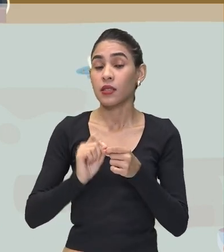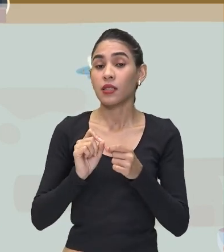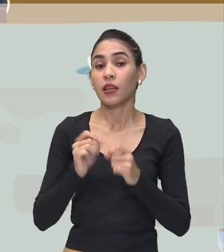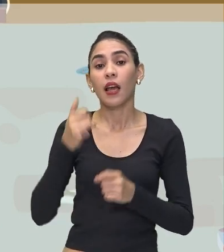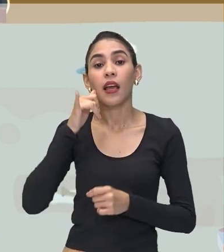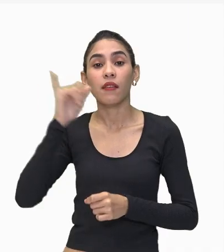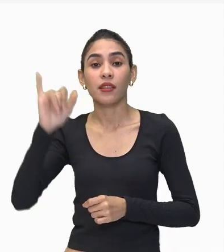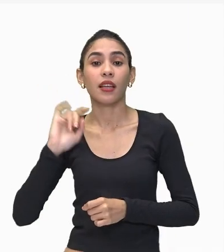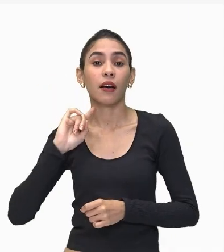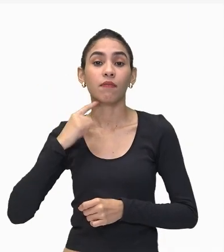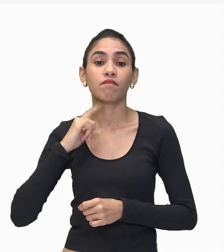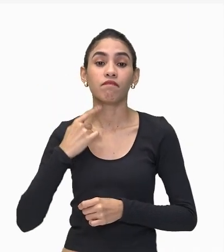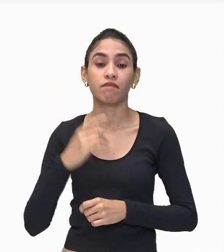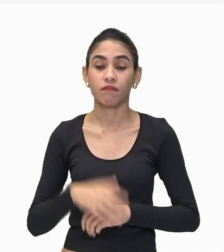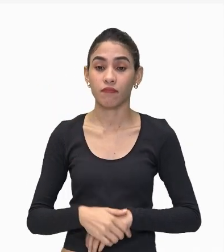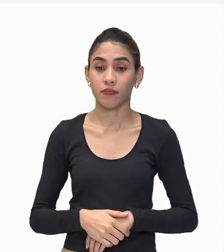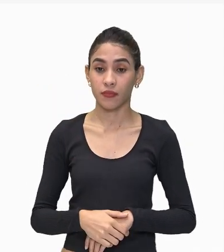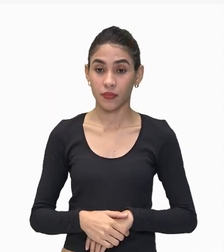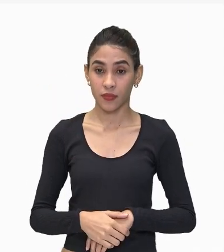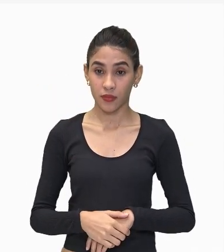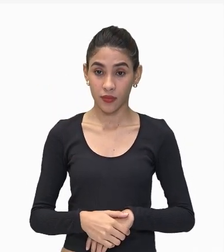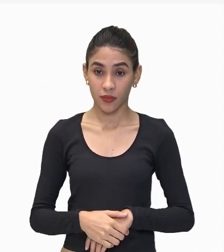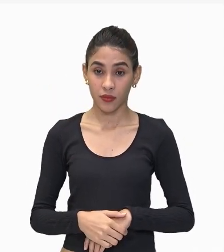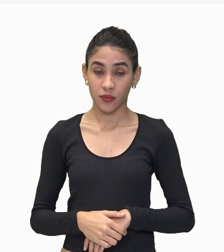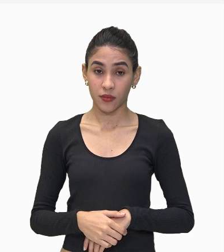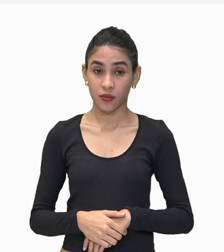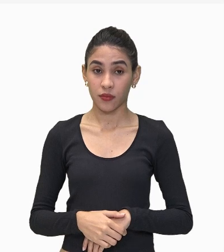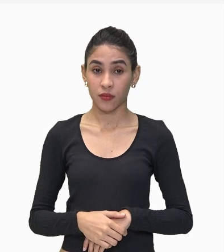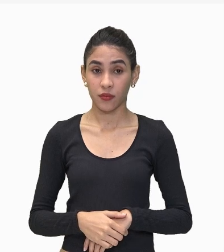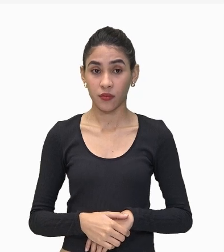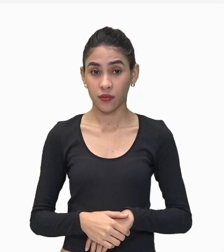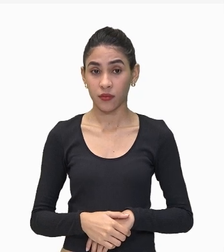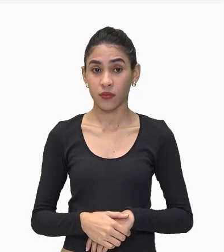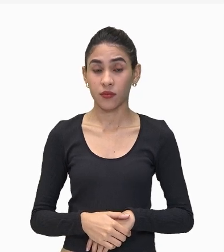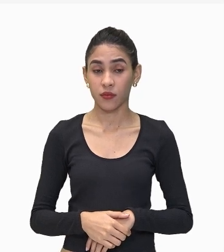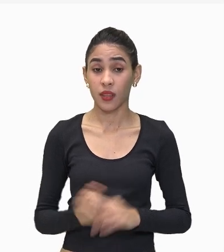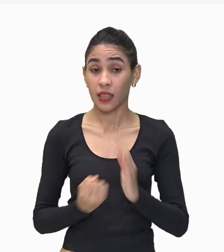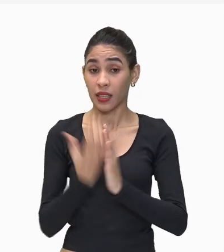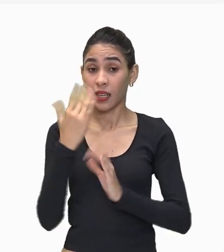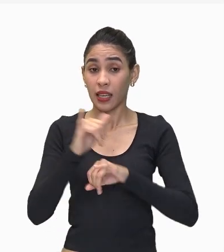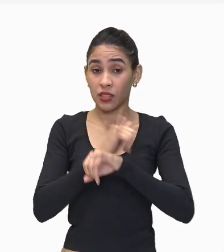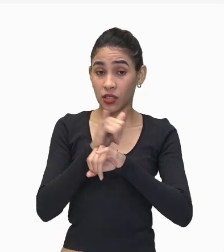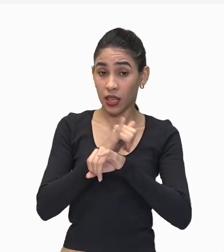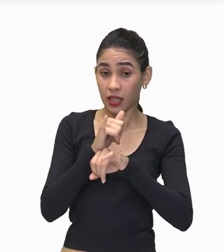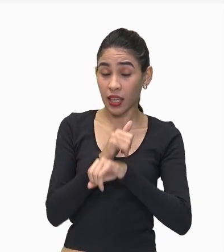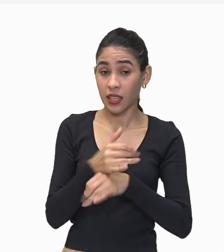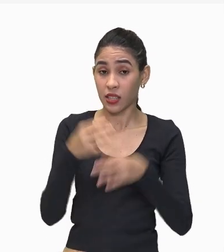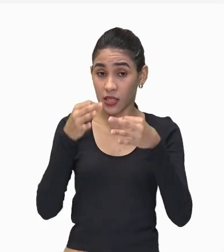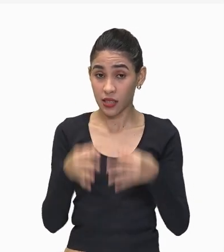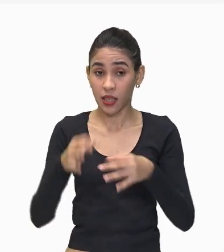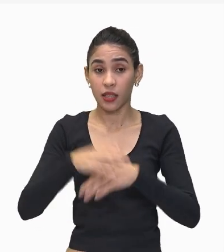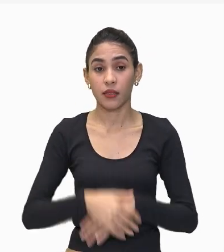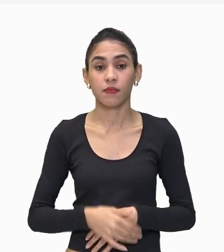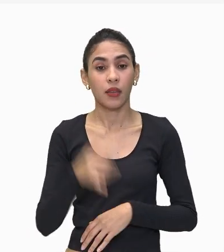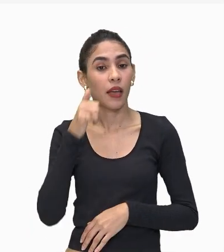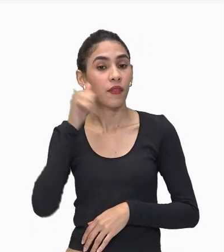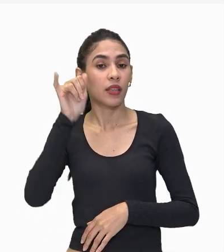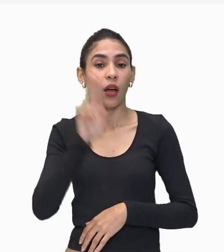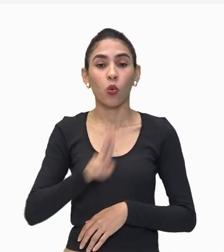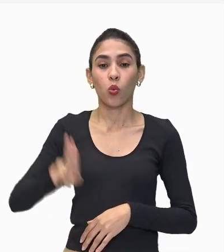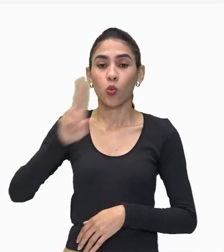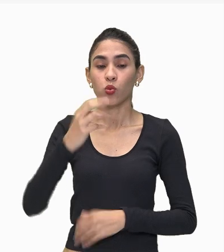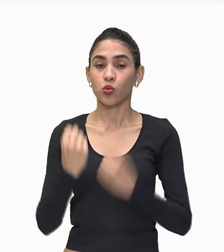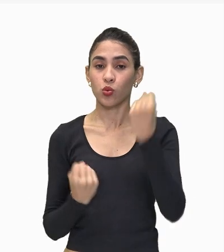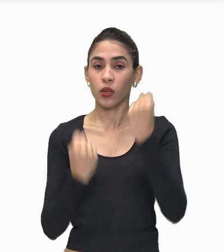evitar a poluição? Adotar o consumo consciente Evitar o uso De veículos